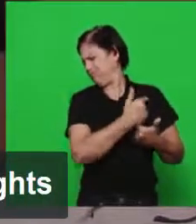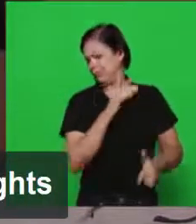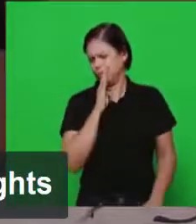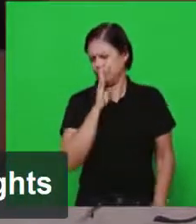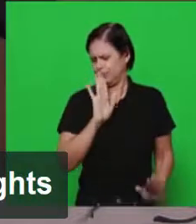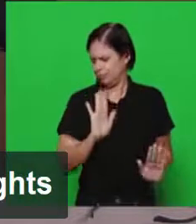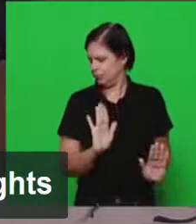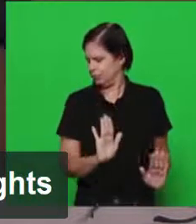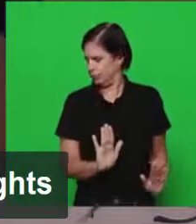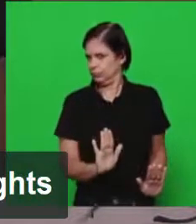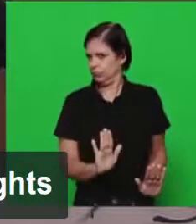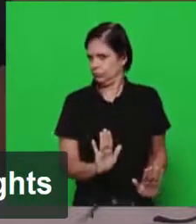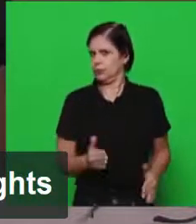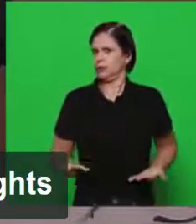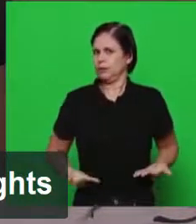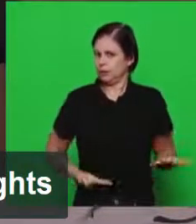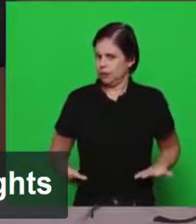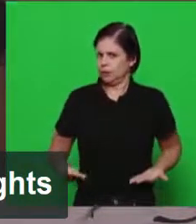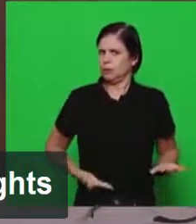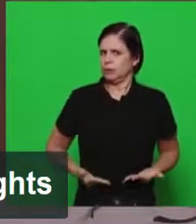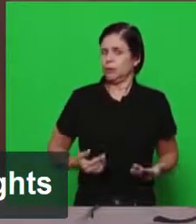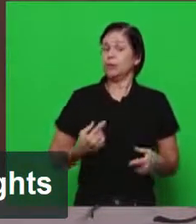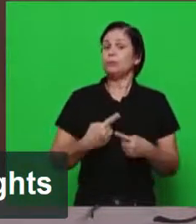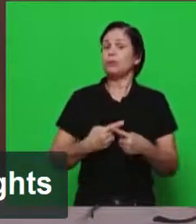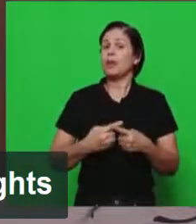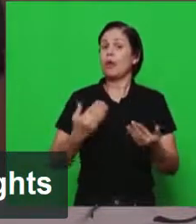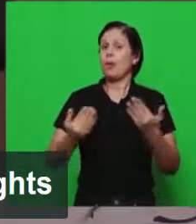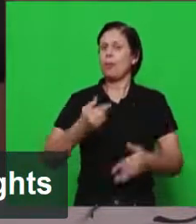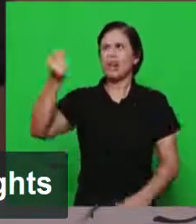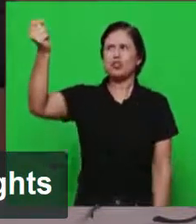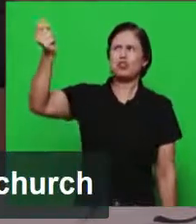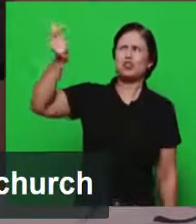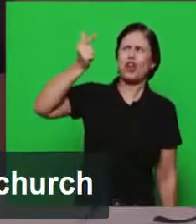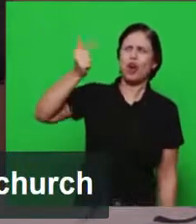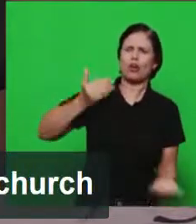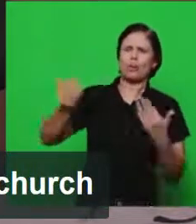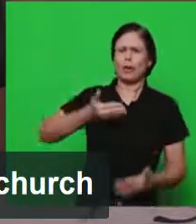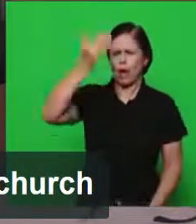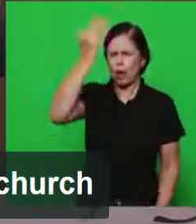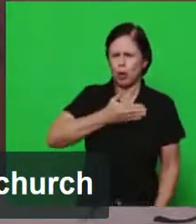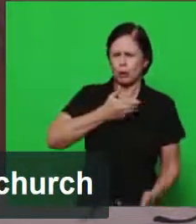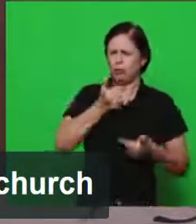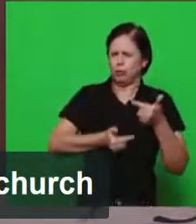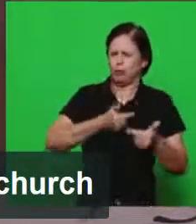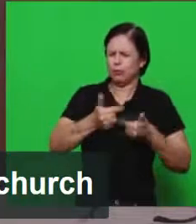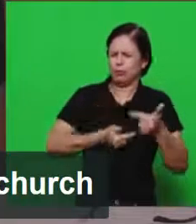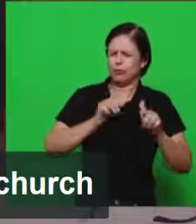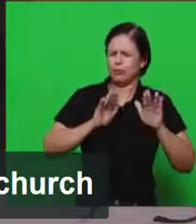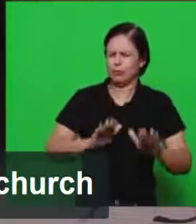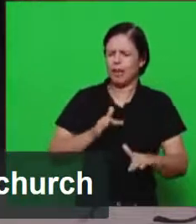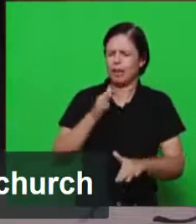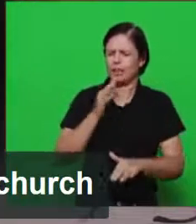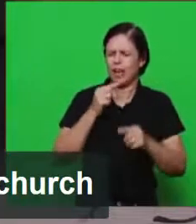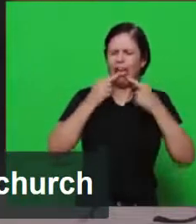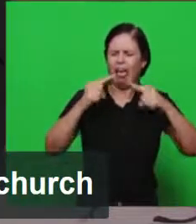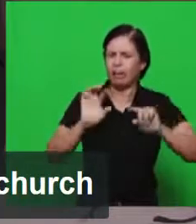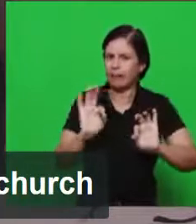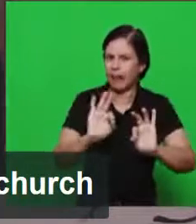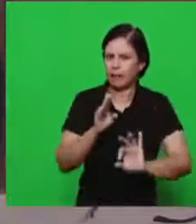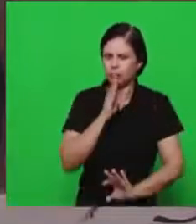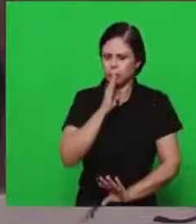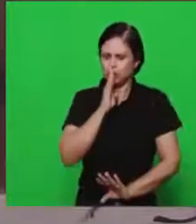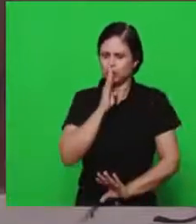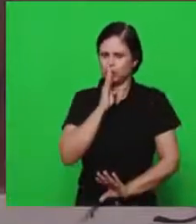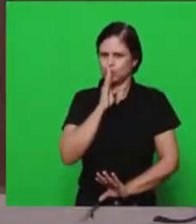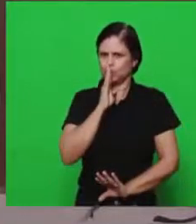vida do sol causticante das lutas dos espinhos que vem essa que é a igreja